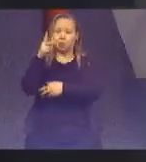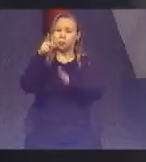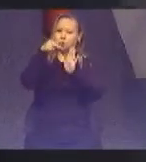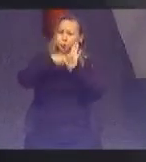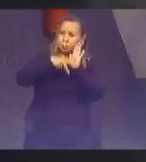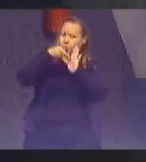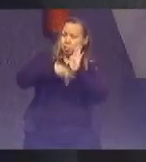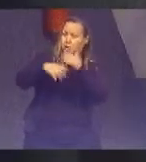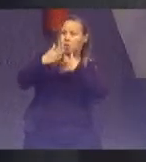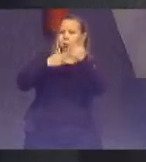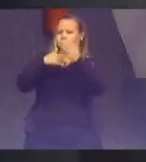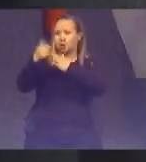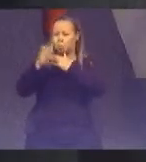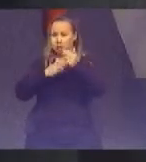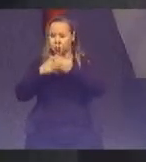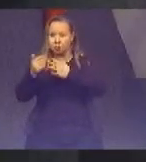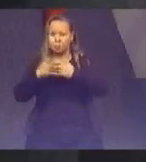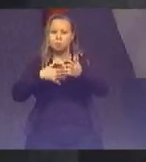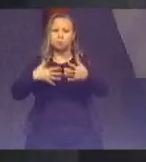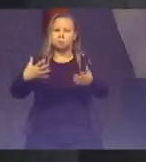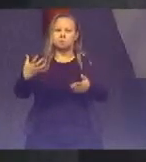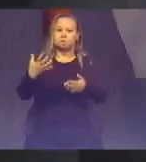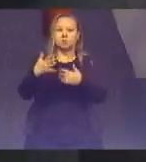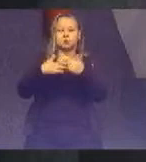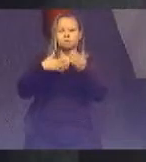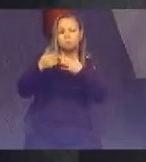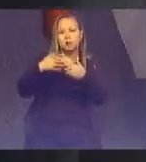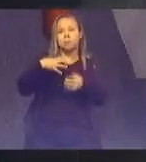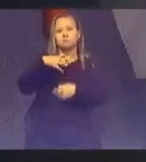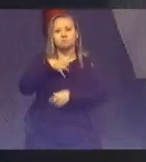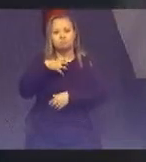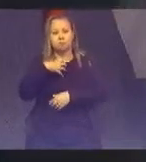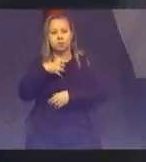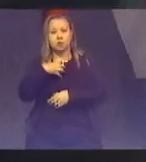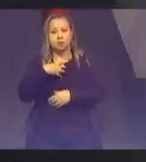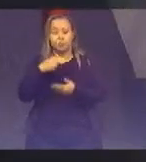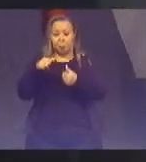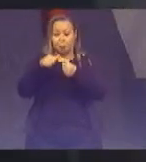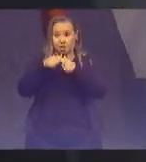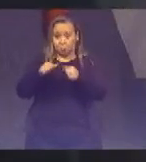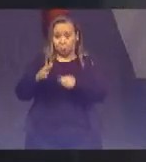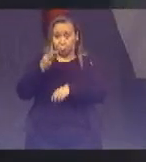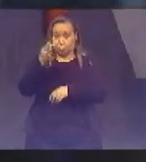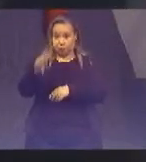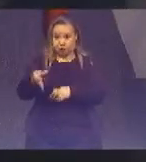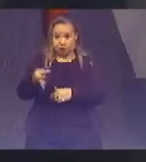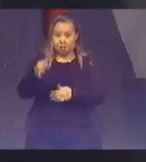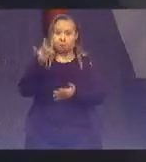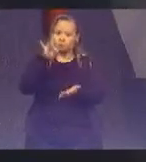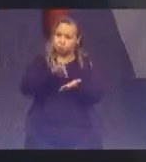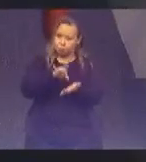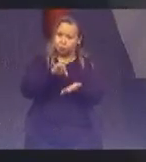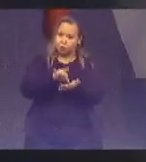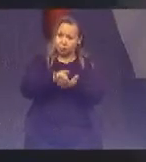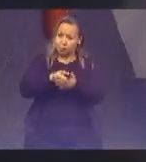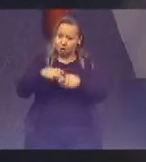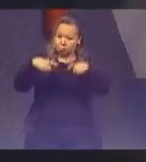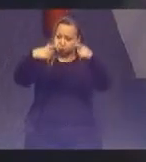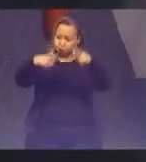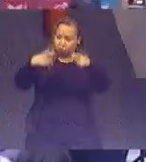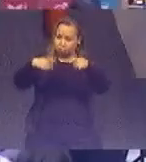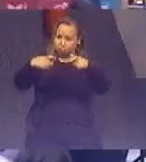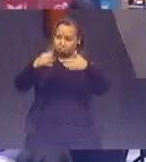ações e iniciativas de desenvolvimento sustentável, estaremos concretizando em um ambiente democrático e